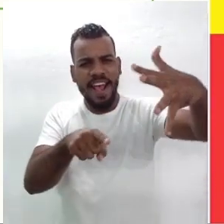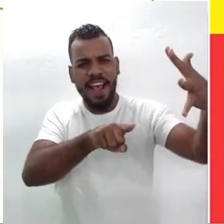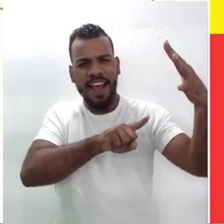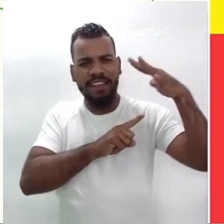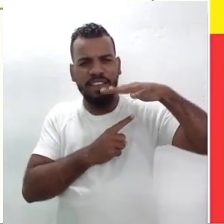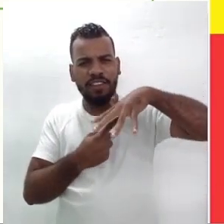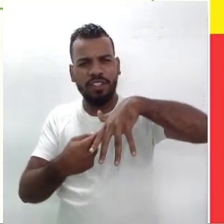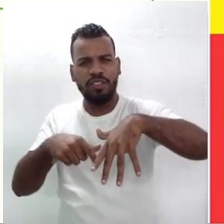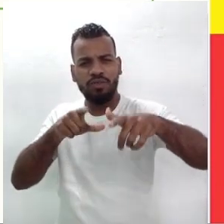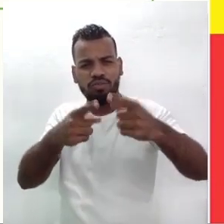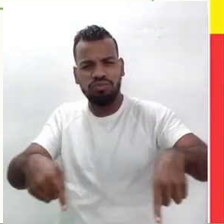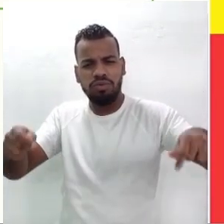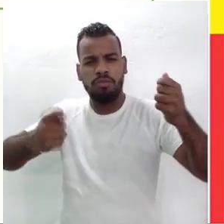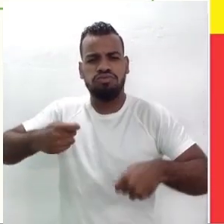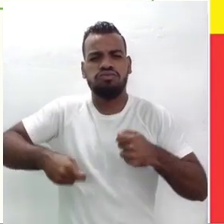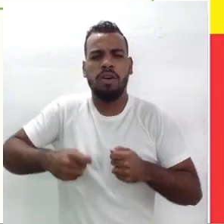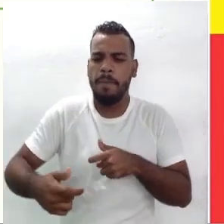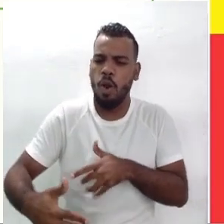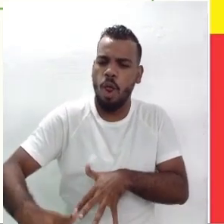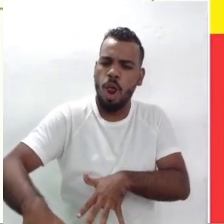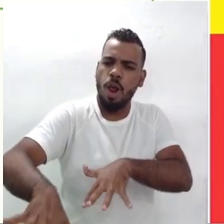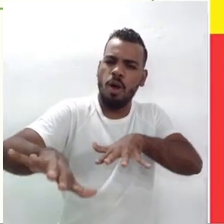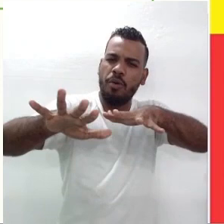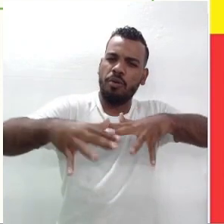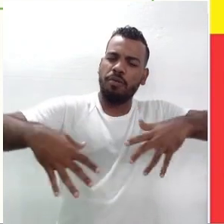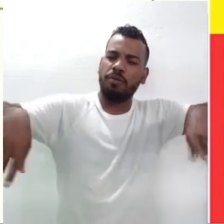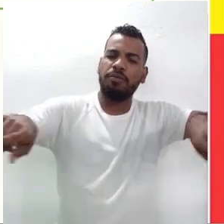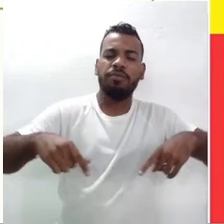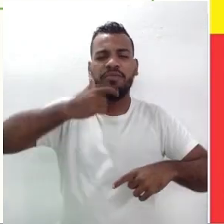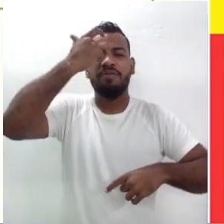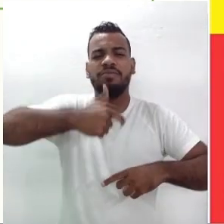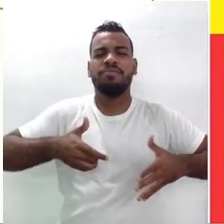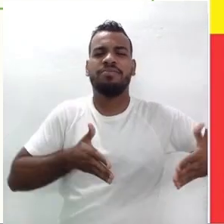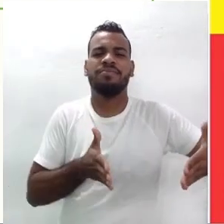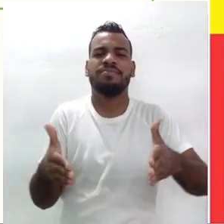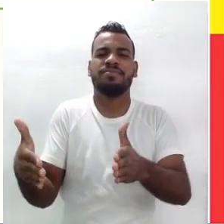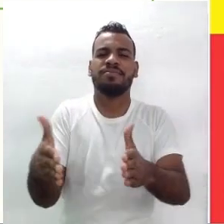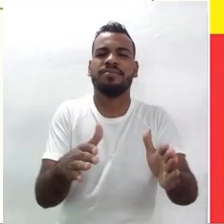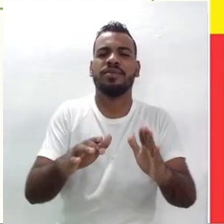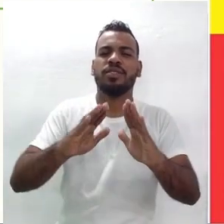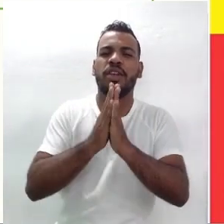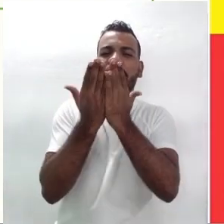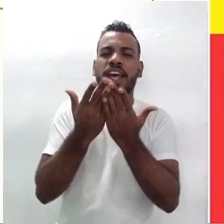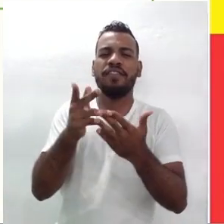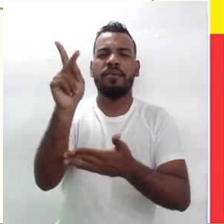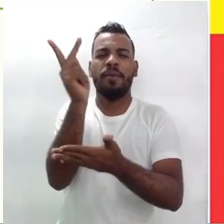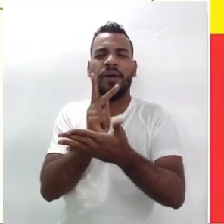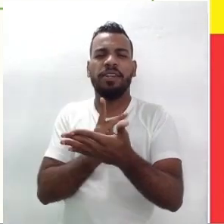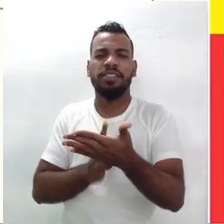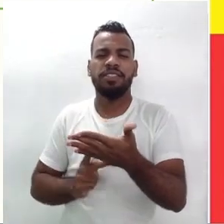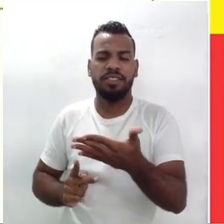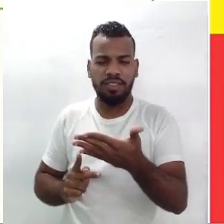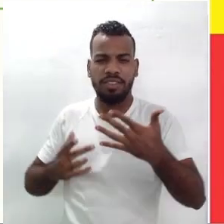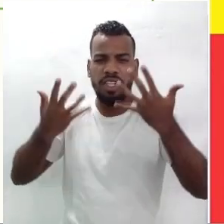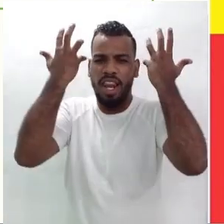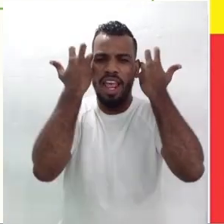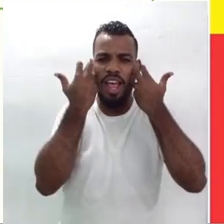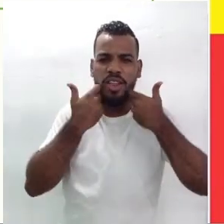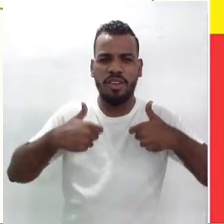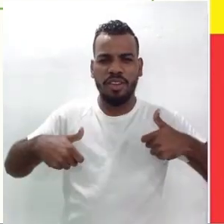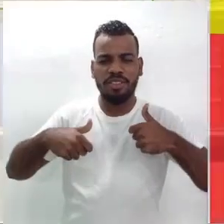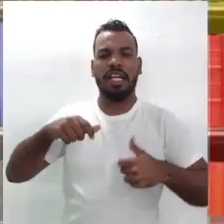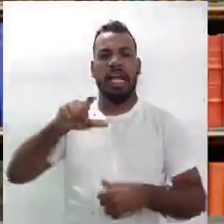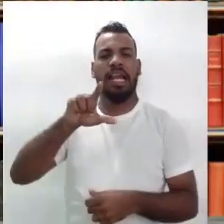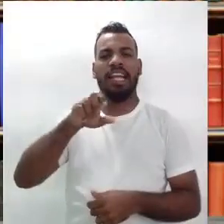ao som da orquestra armorial, sou Capibaíbe, no livro de João Cabral, Leão do Norte de Lenine.